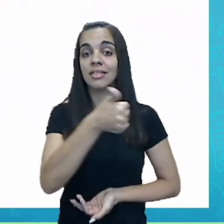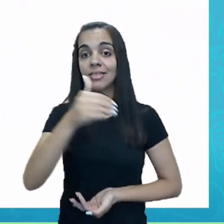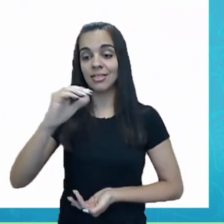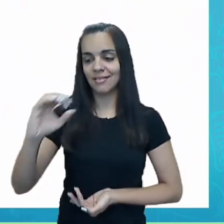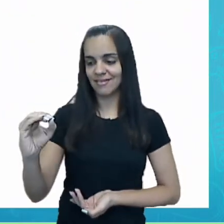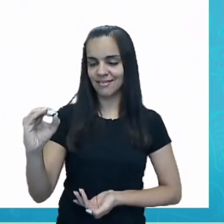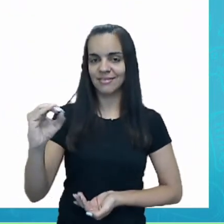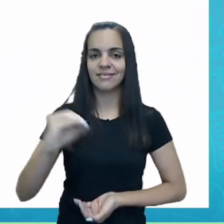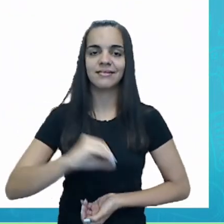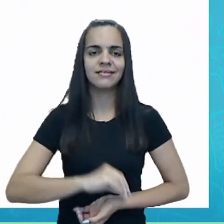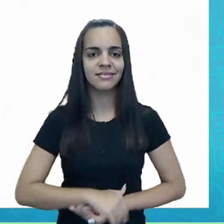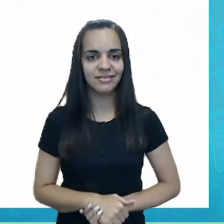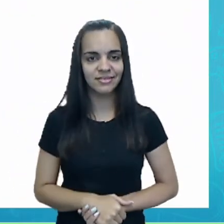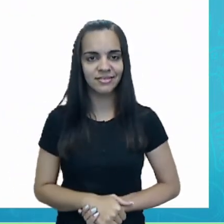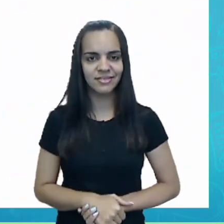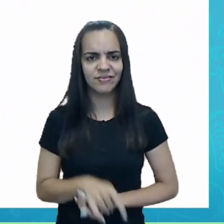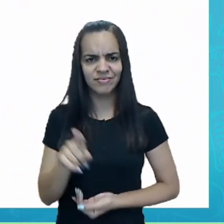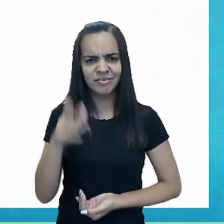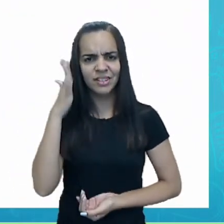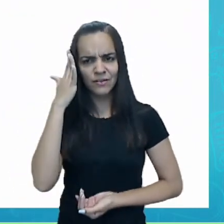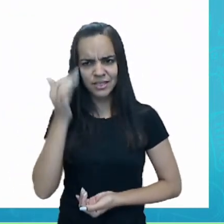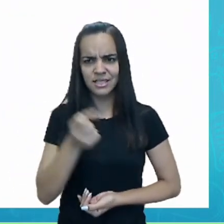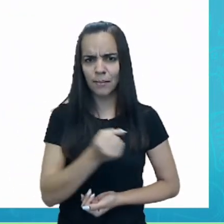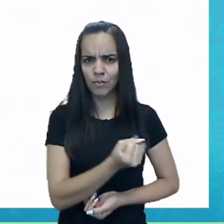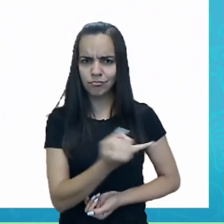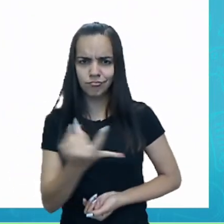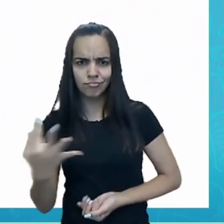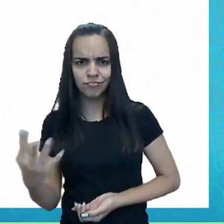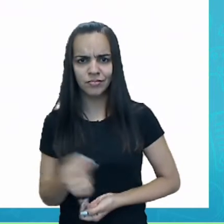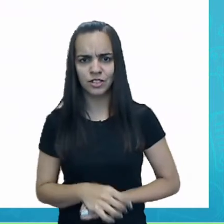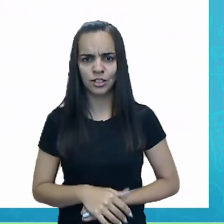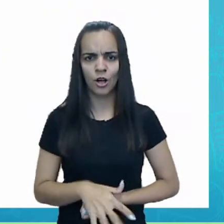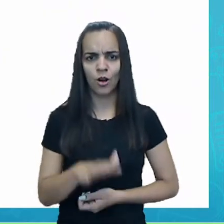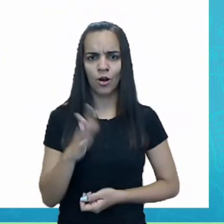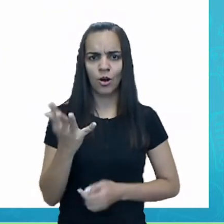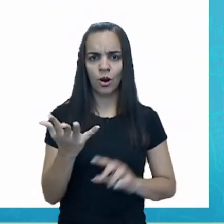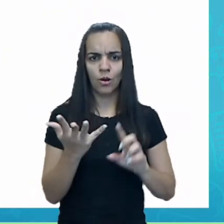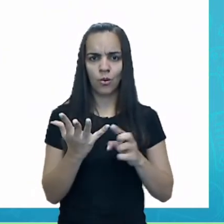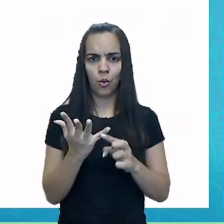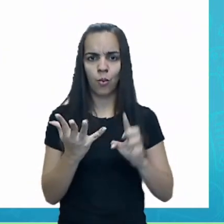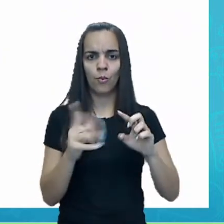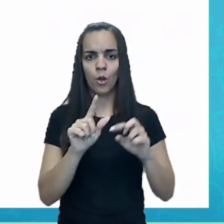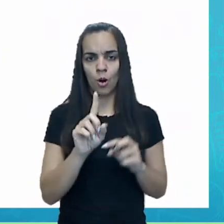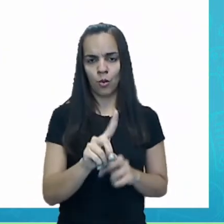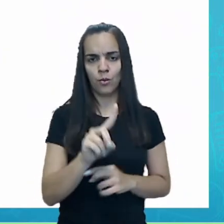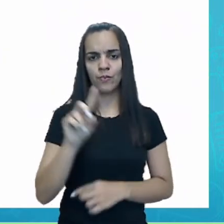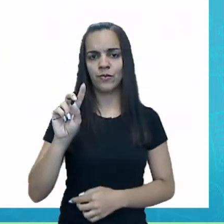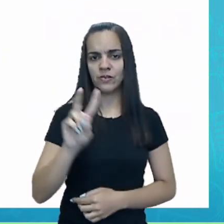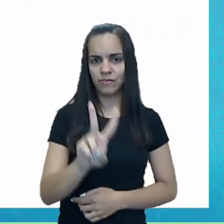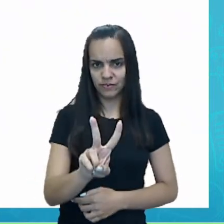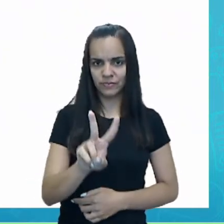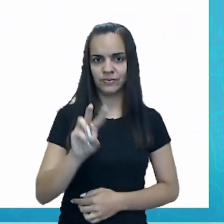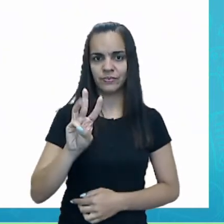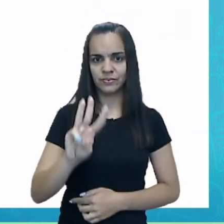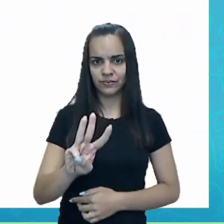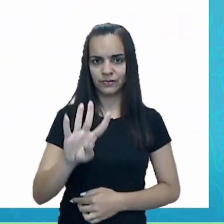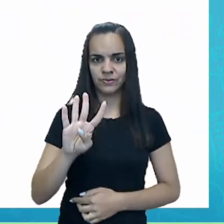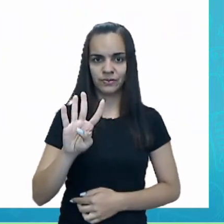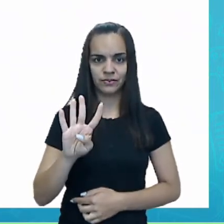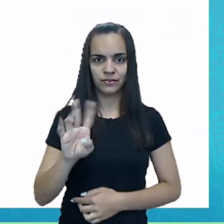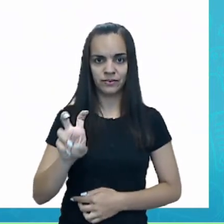10? Então vocês sabem contar? Olha aqui na mão de vocês, ó. 1, 2, 3,